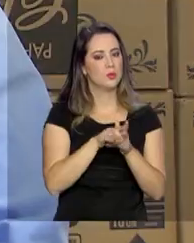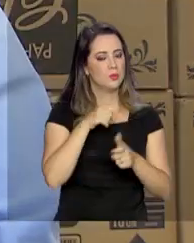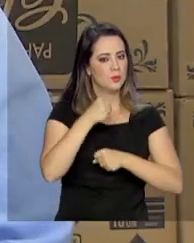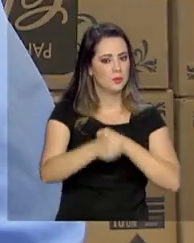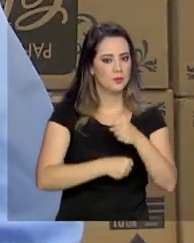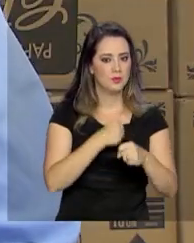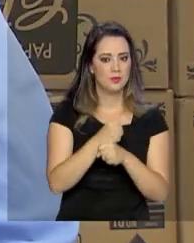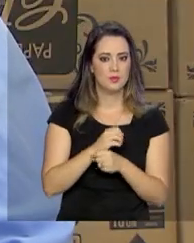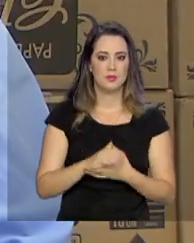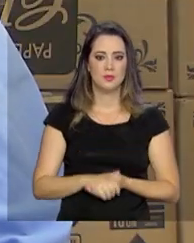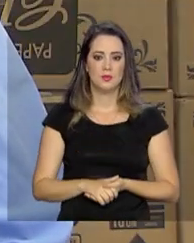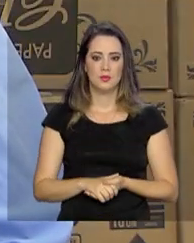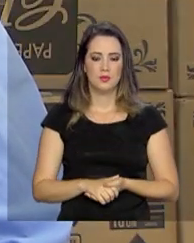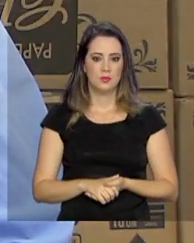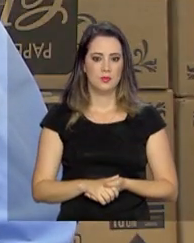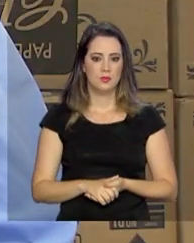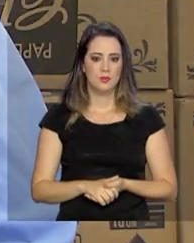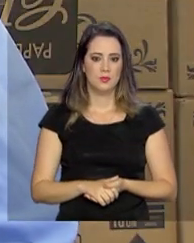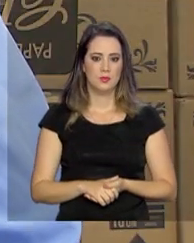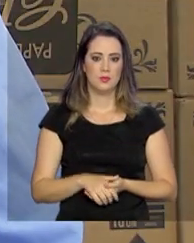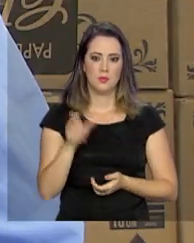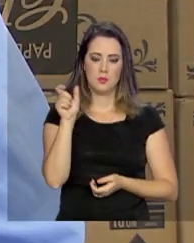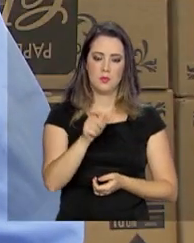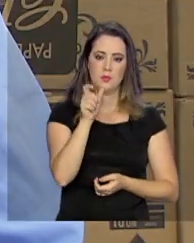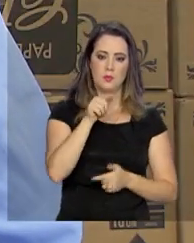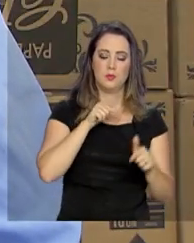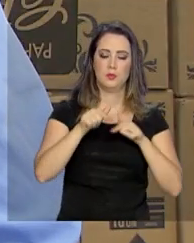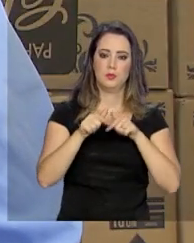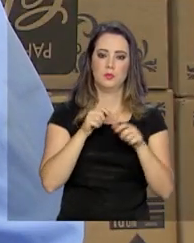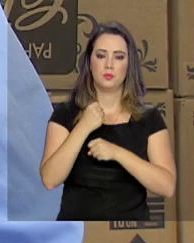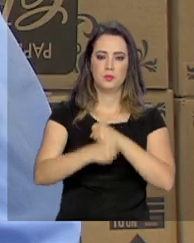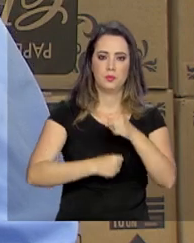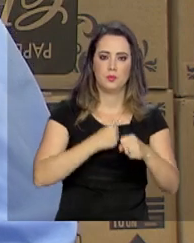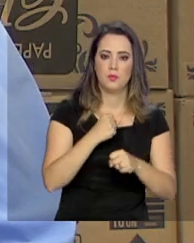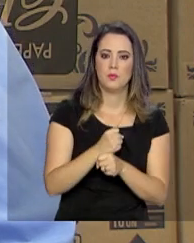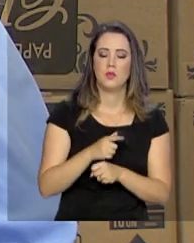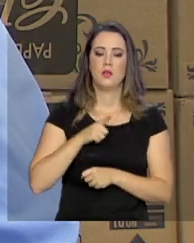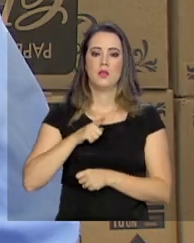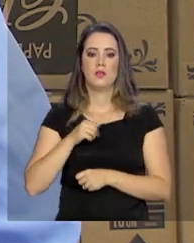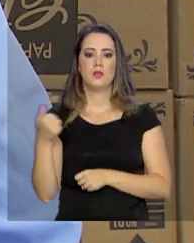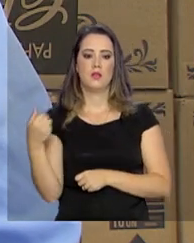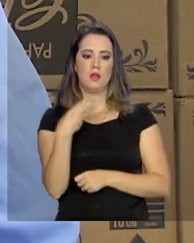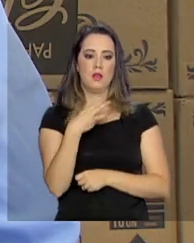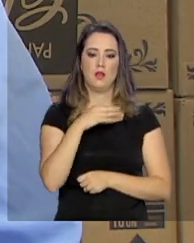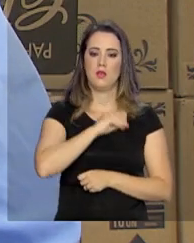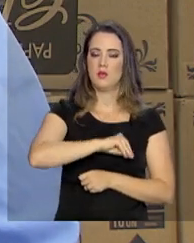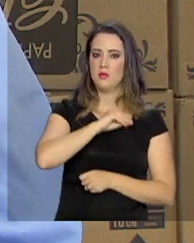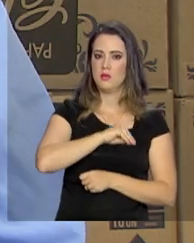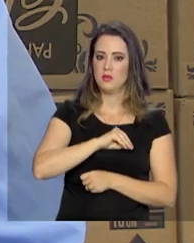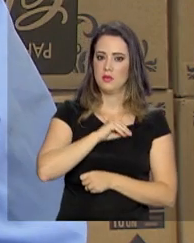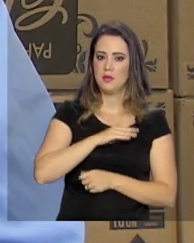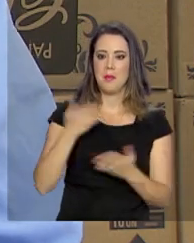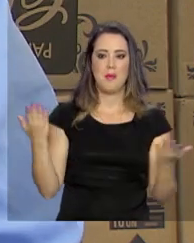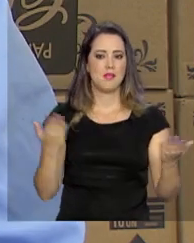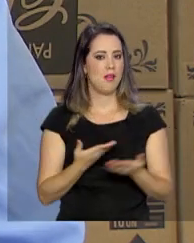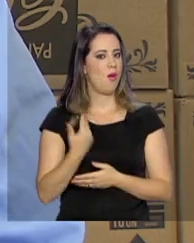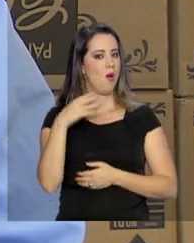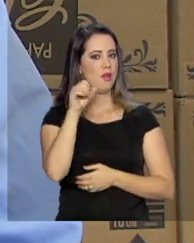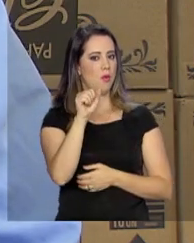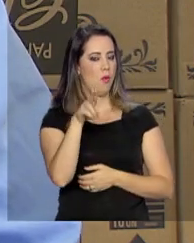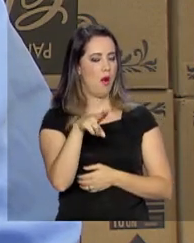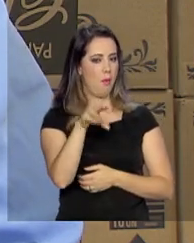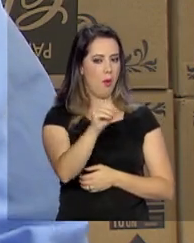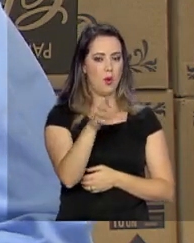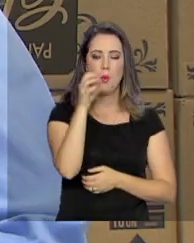que vem. A pessoa já passa o ano, então a gente trabalhando, certo? Que tem o seu salário, tem o seu 13º, mais um bônus desse, quem é que não quer?